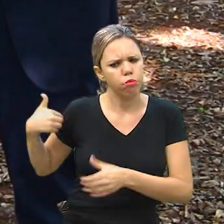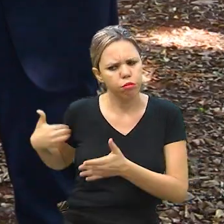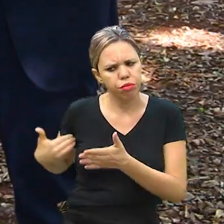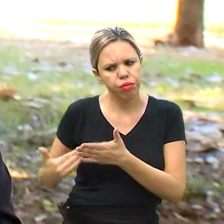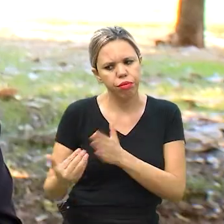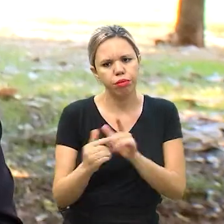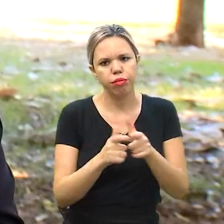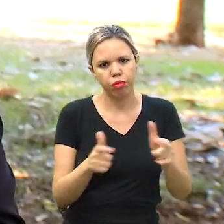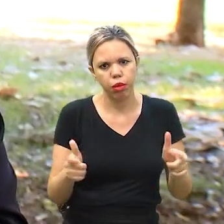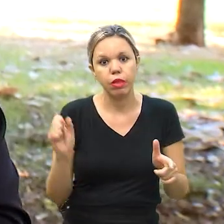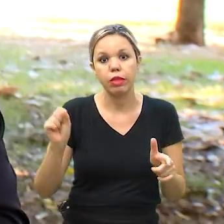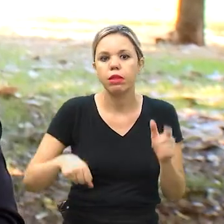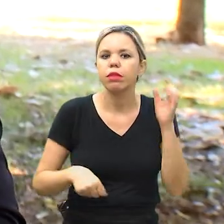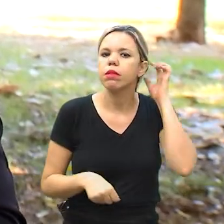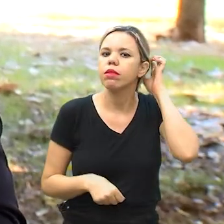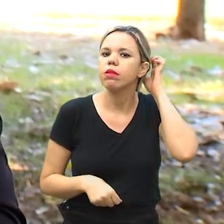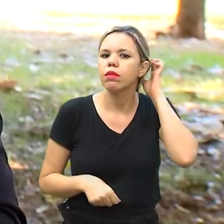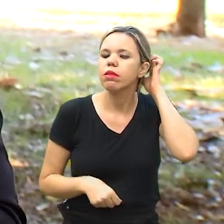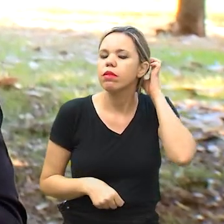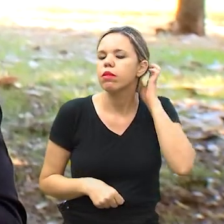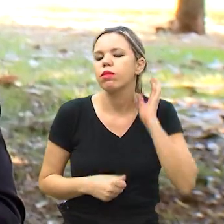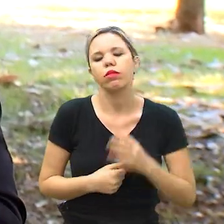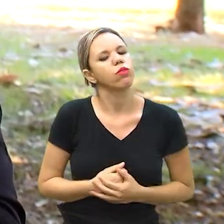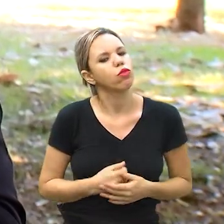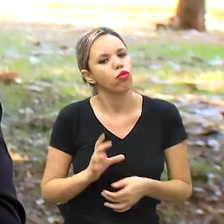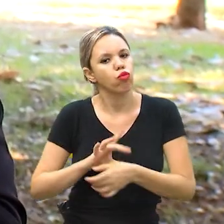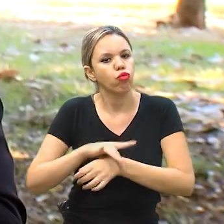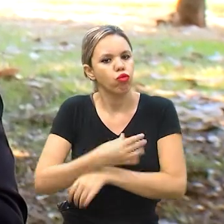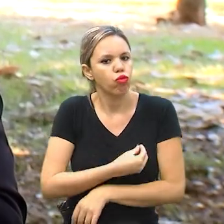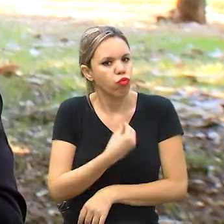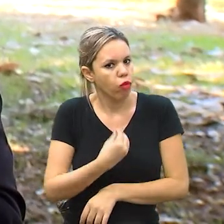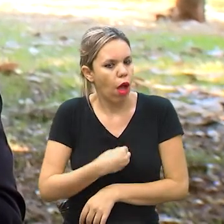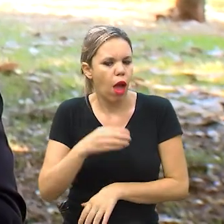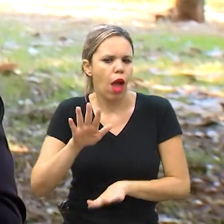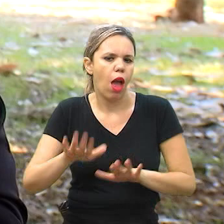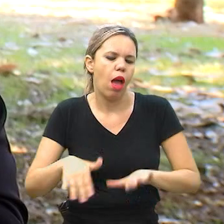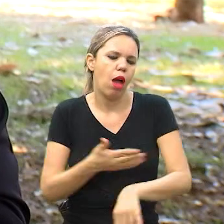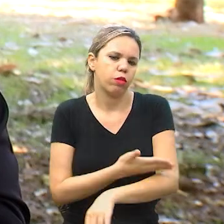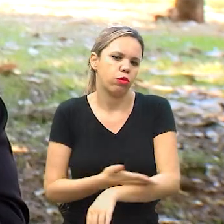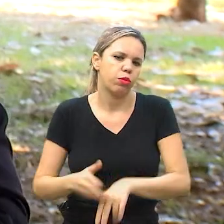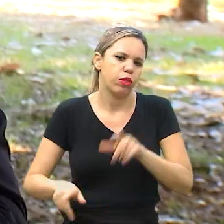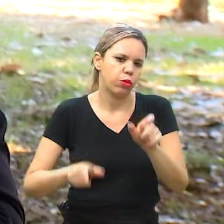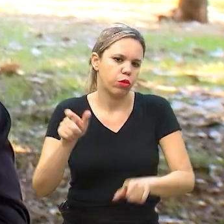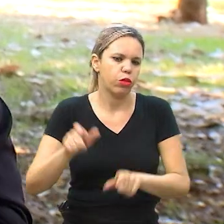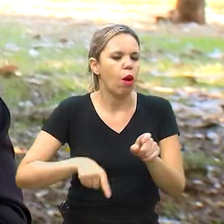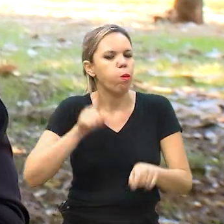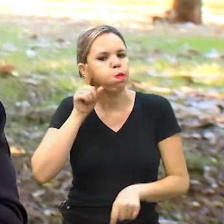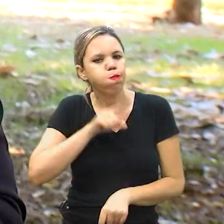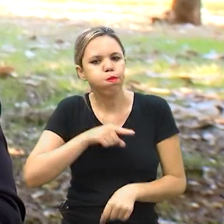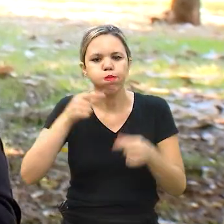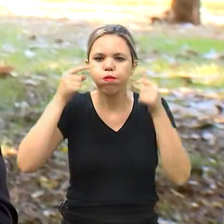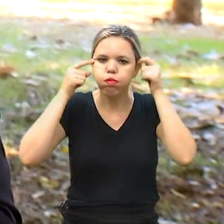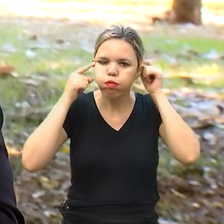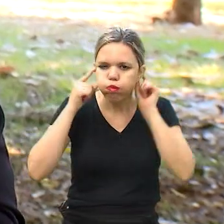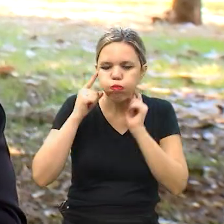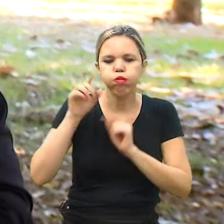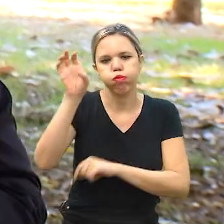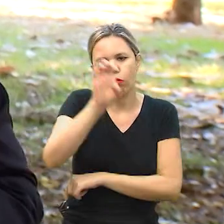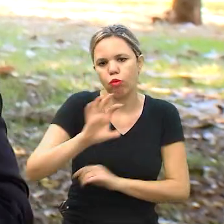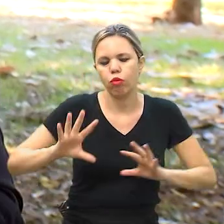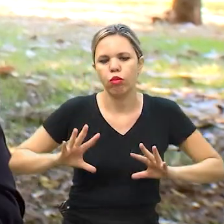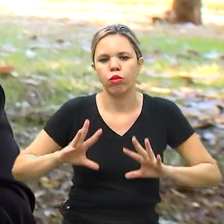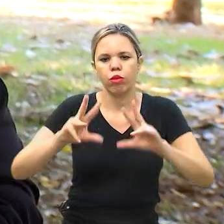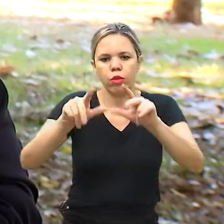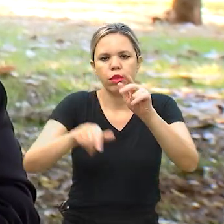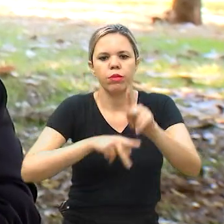crescente também. Sim. O seguro de vida é uma questão muito cultural, né? Quando você pega o americano, o japonês, o europeu, todos